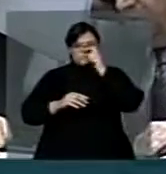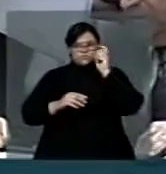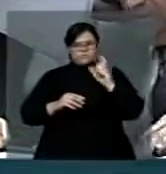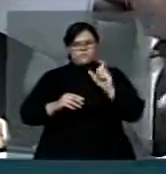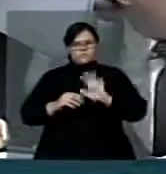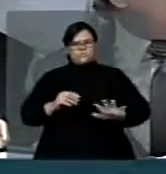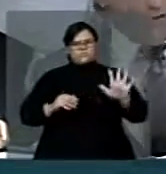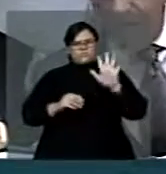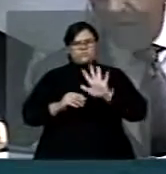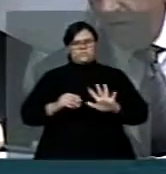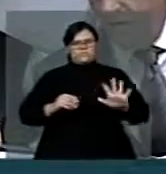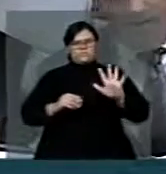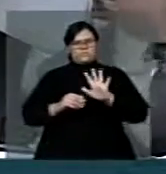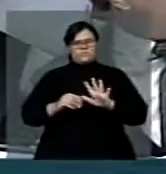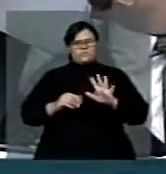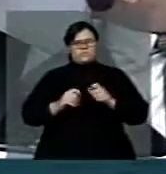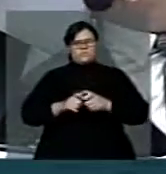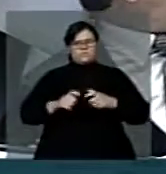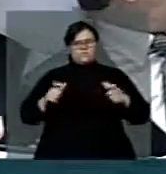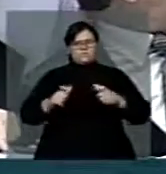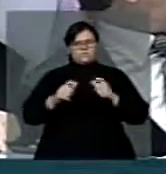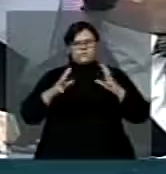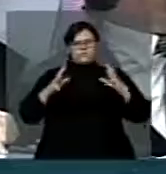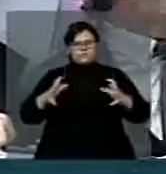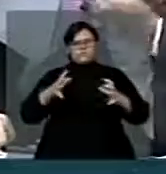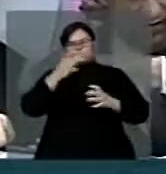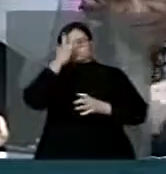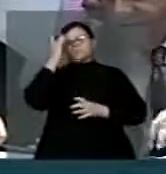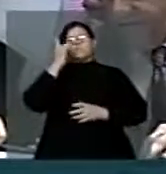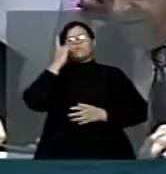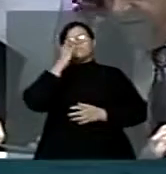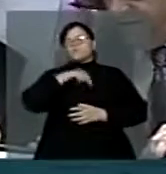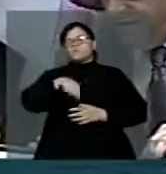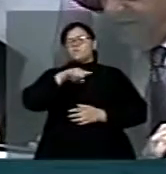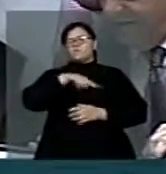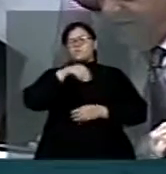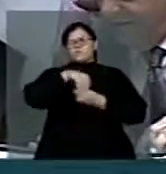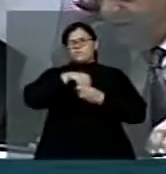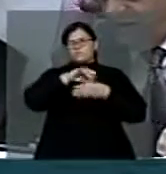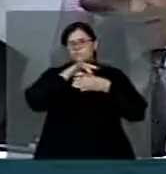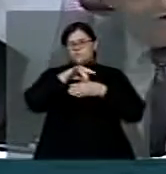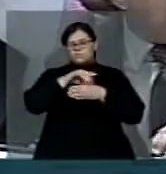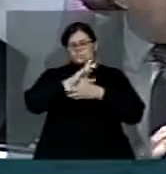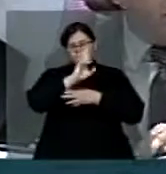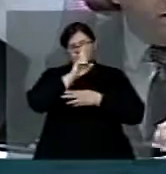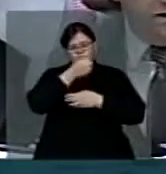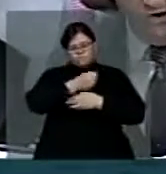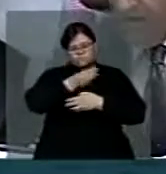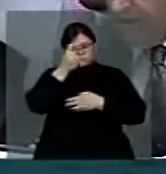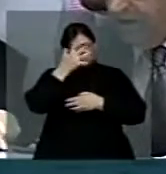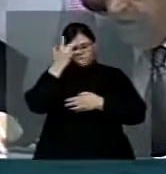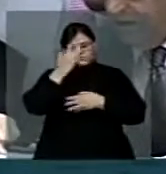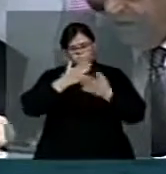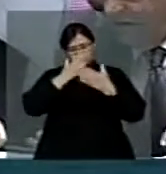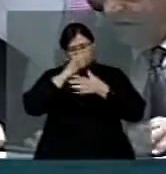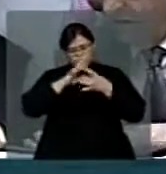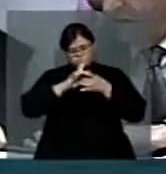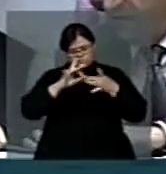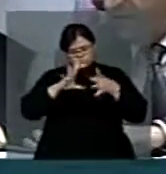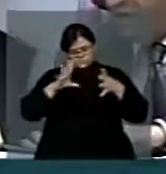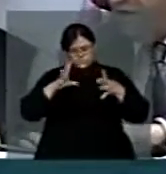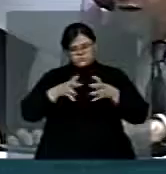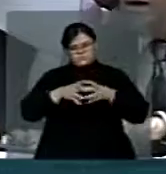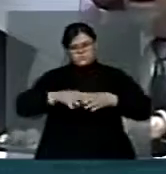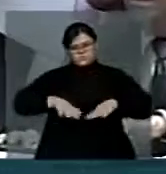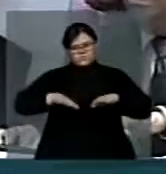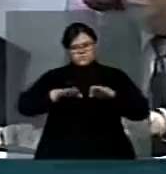a requerimento da maioria absoluta da composição da Câmara ou de líderes que represente esse número, aprovado pela maioria absoluta de deputados,